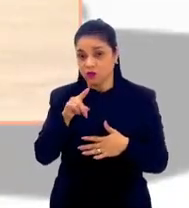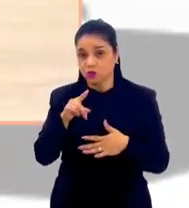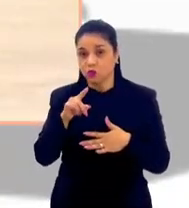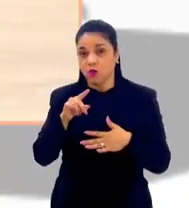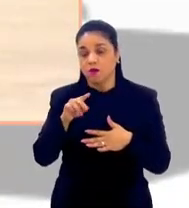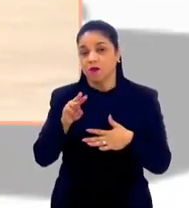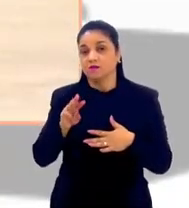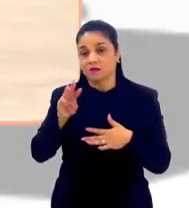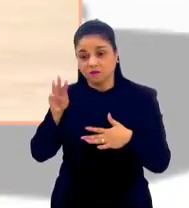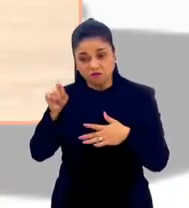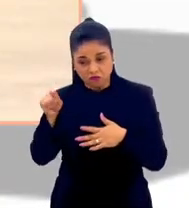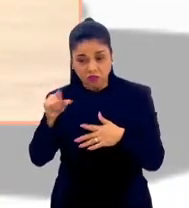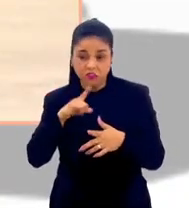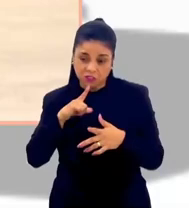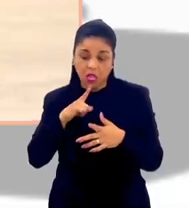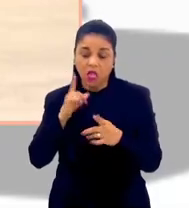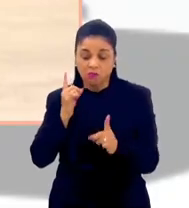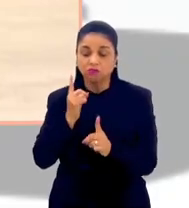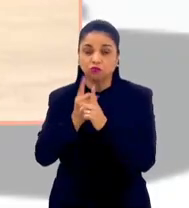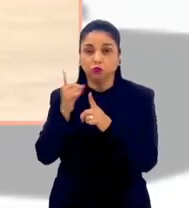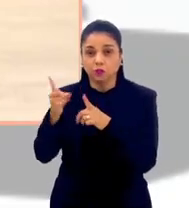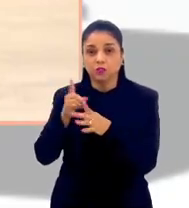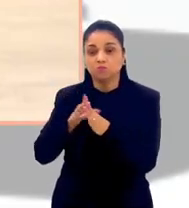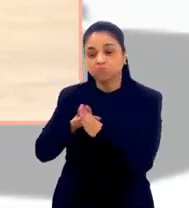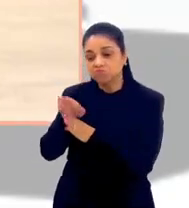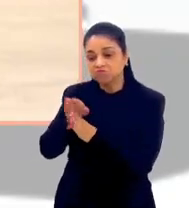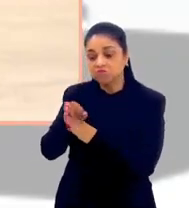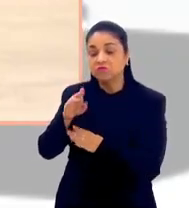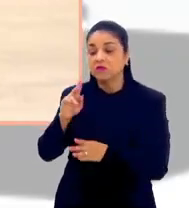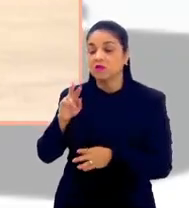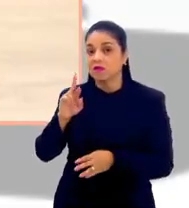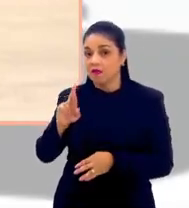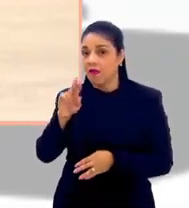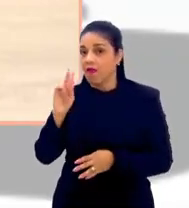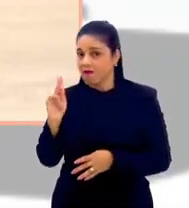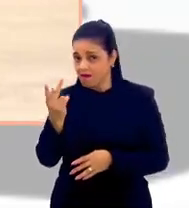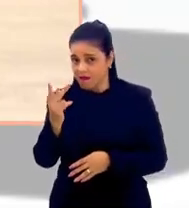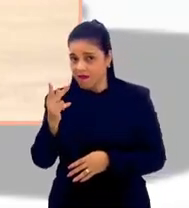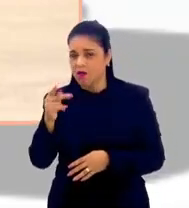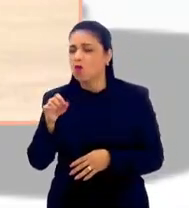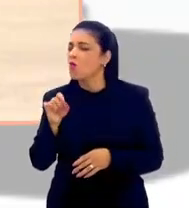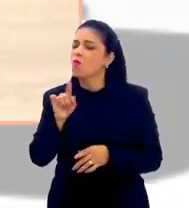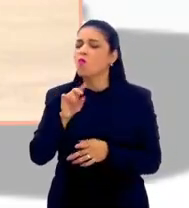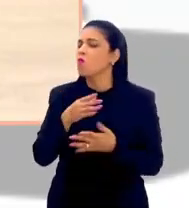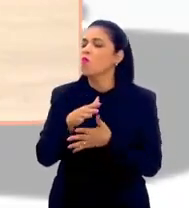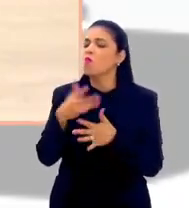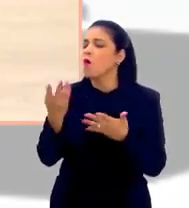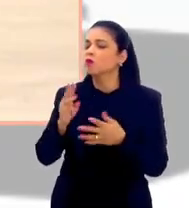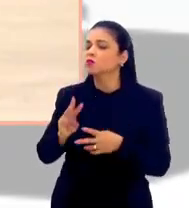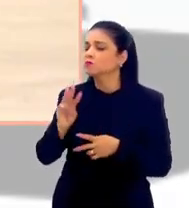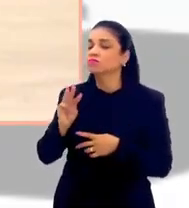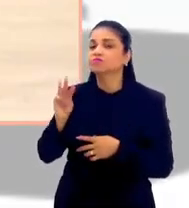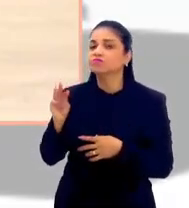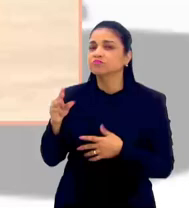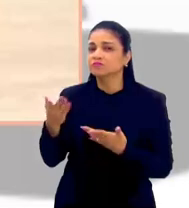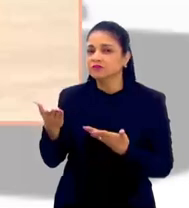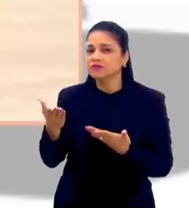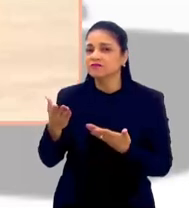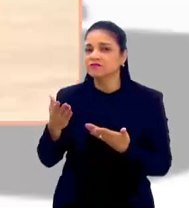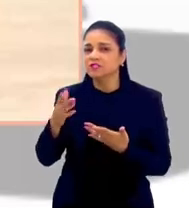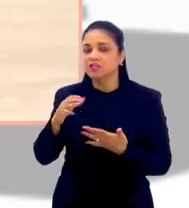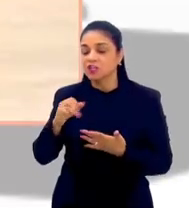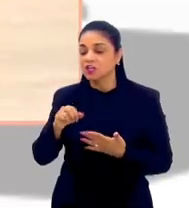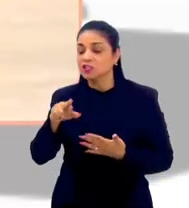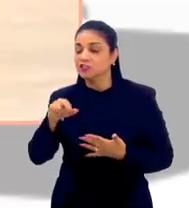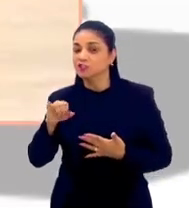em liderança para RH, por exemplo. Então, quem acessar a sua página... Qual é a sua página no Instagram, Cristina? Já vamos falar isso logo